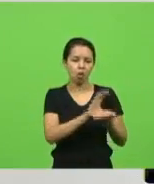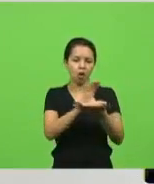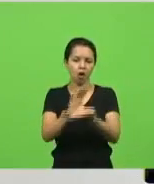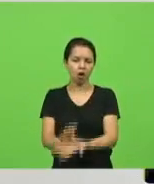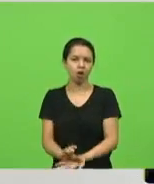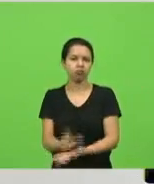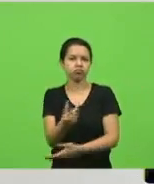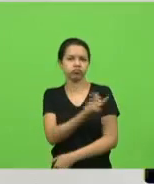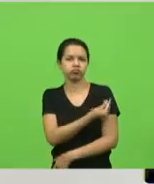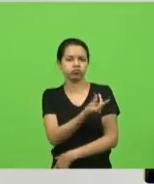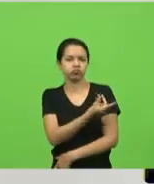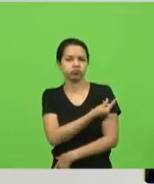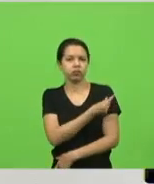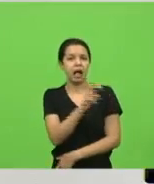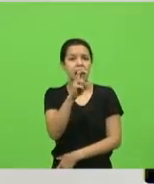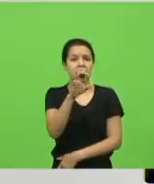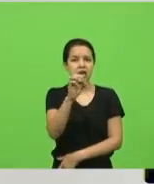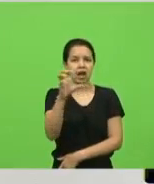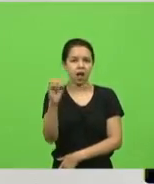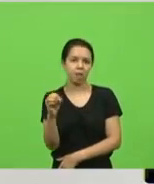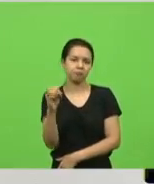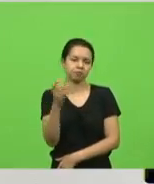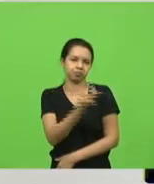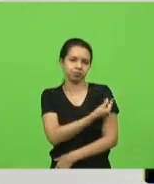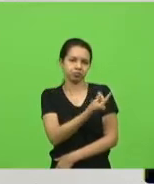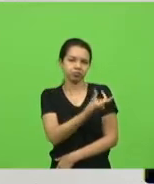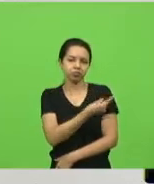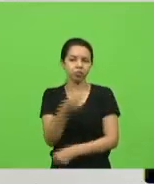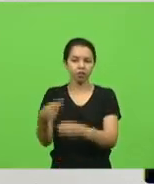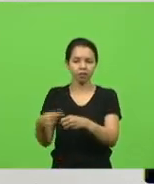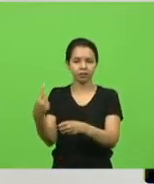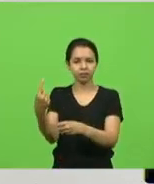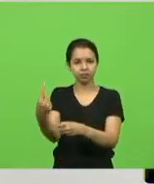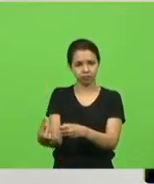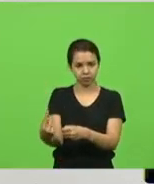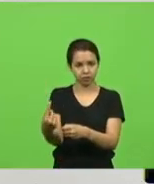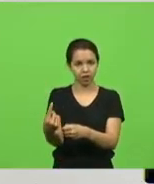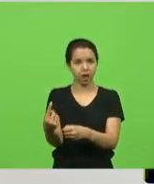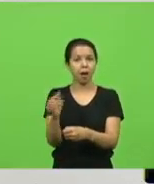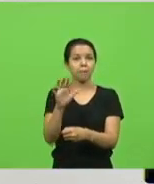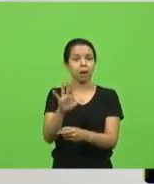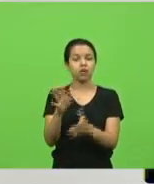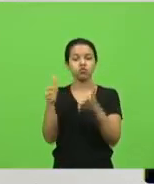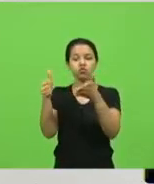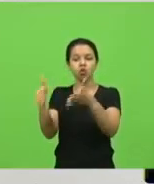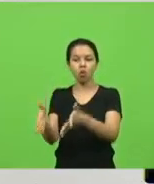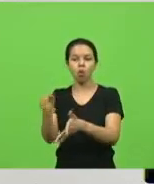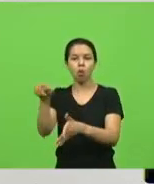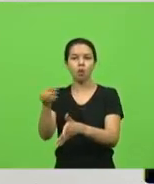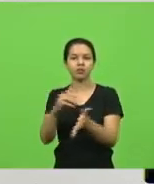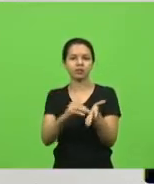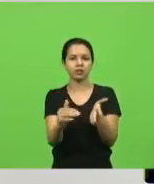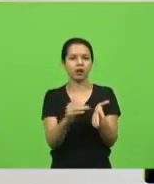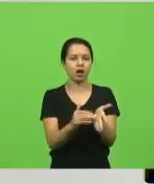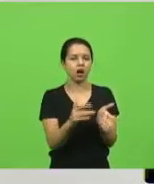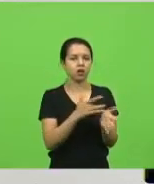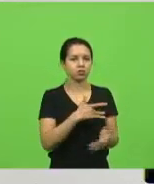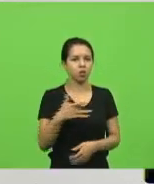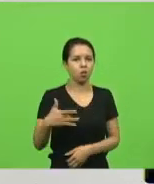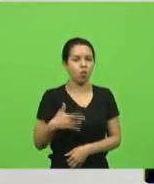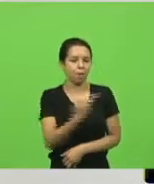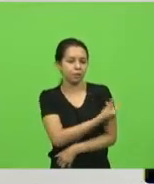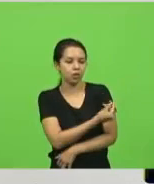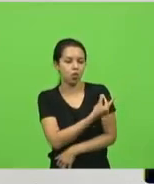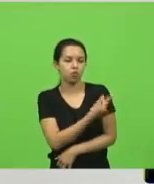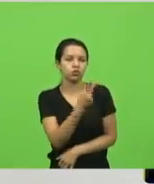como esse, foi 500 vacinas para o município, eu não vou expor aqui. Mas, ao chegar lá, o secretário de saúde aplicou 200 vacinas